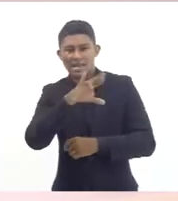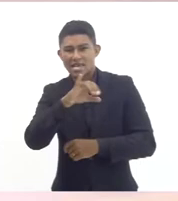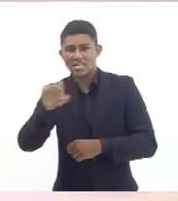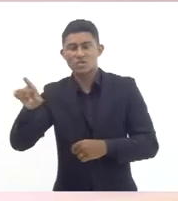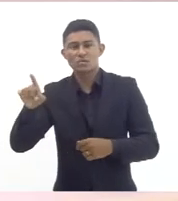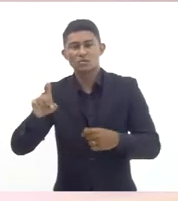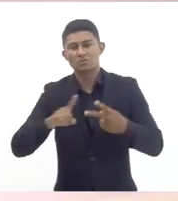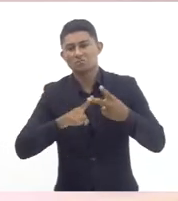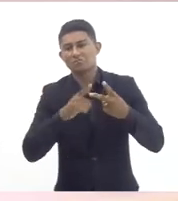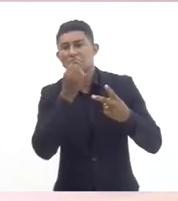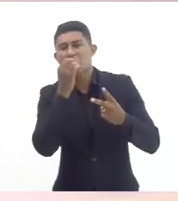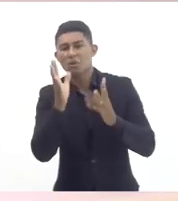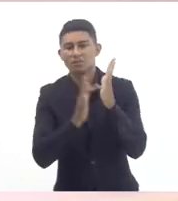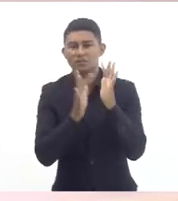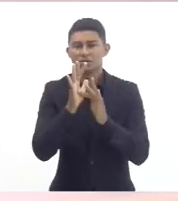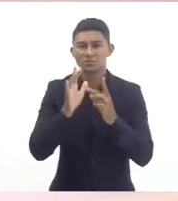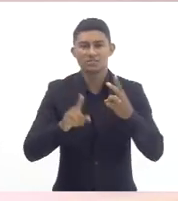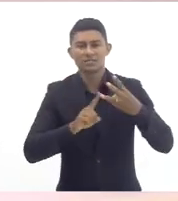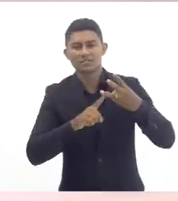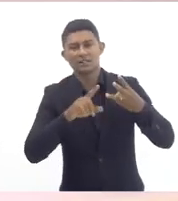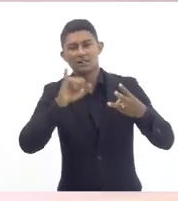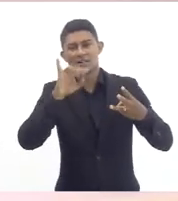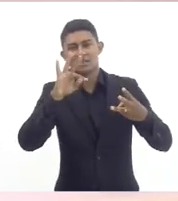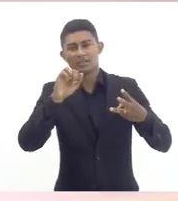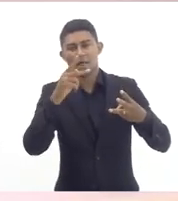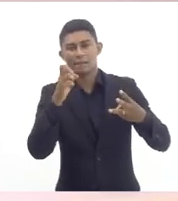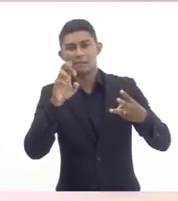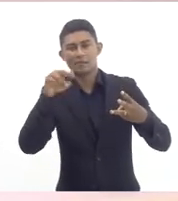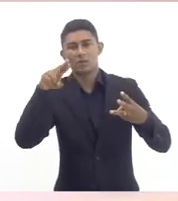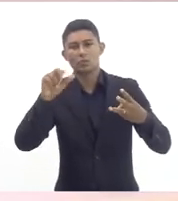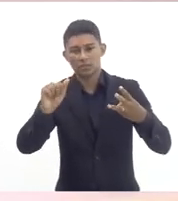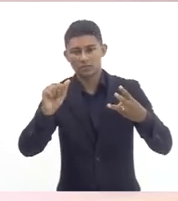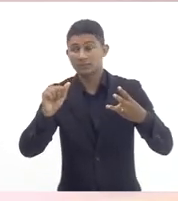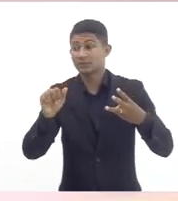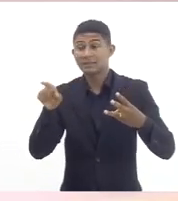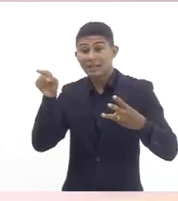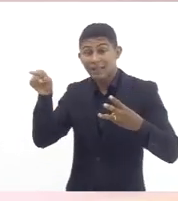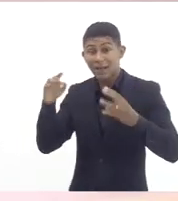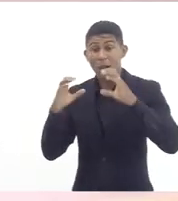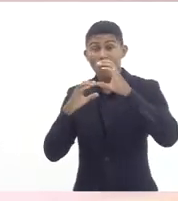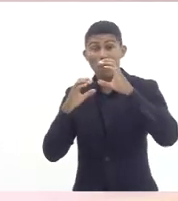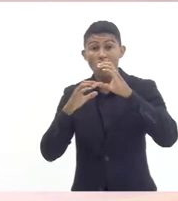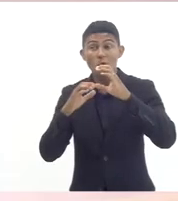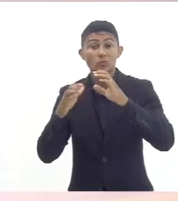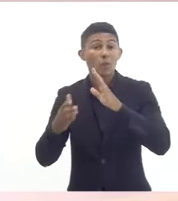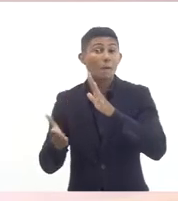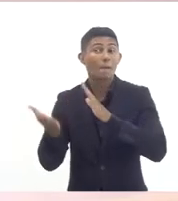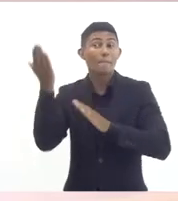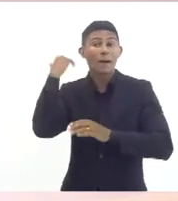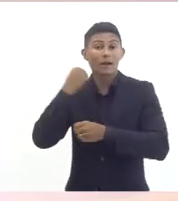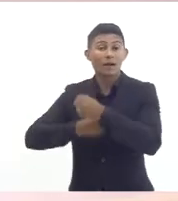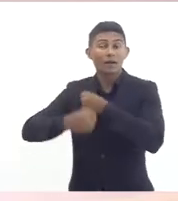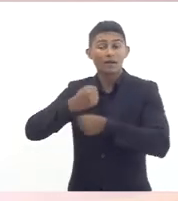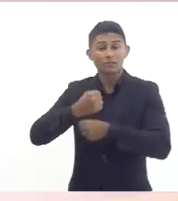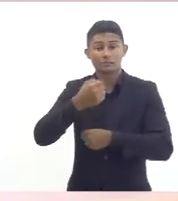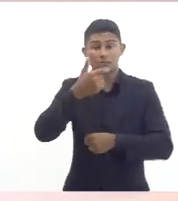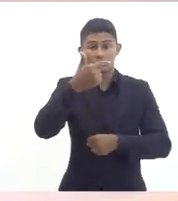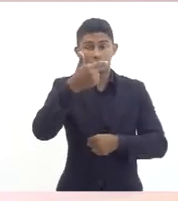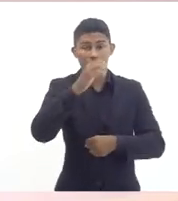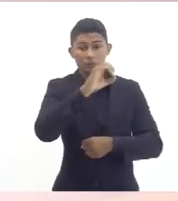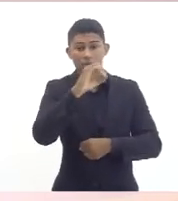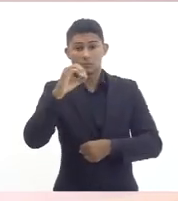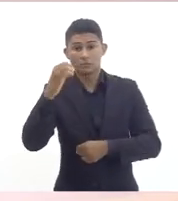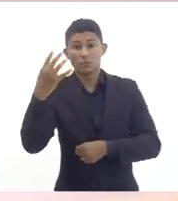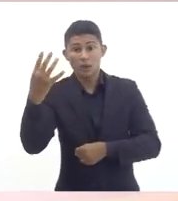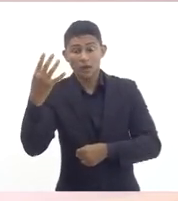Itaperuna que tiveram o último concurso para lá em 2004 de lá para cá não tivemos